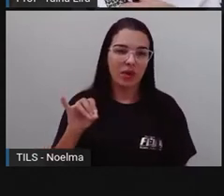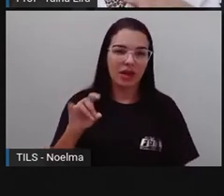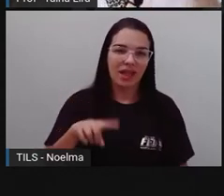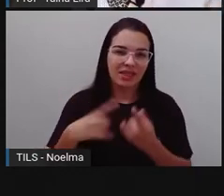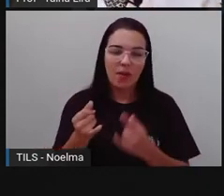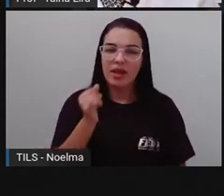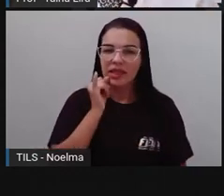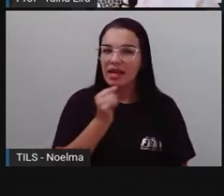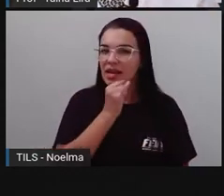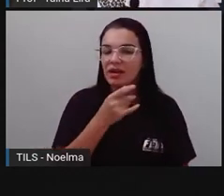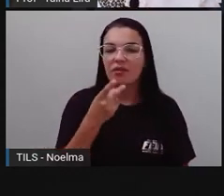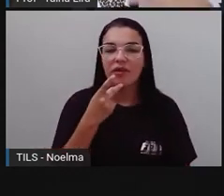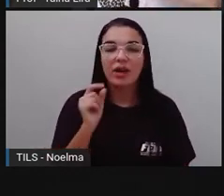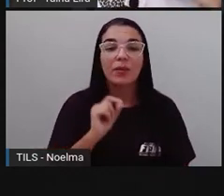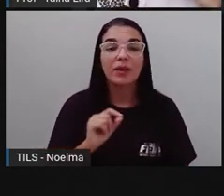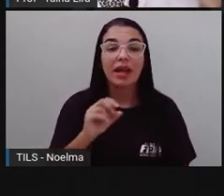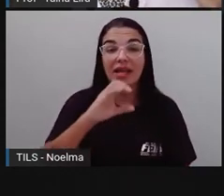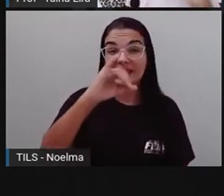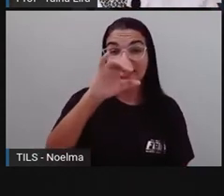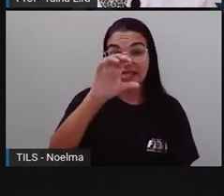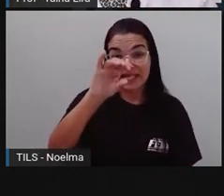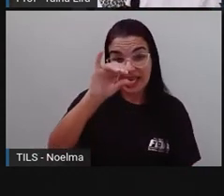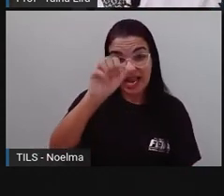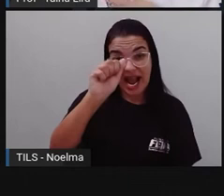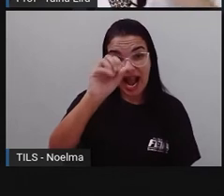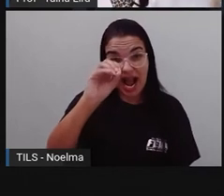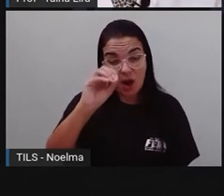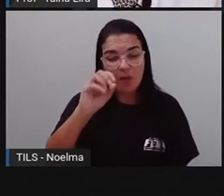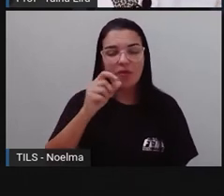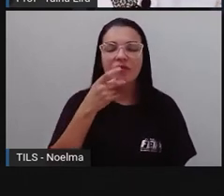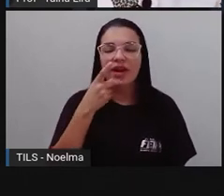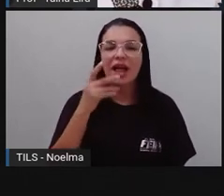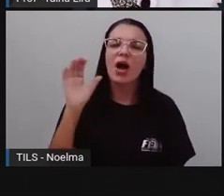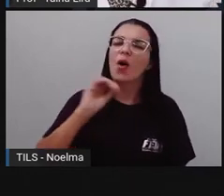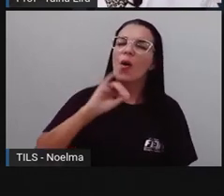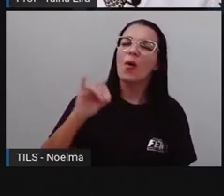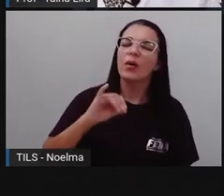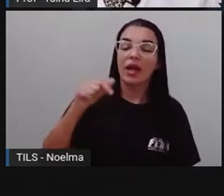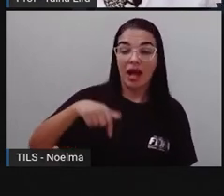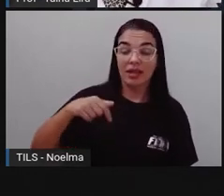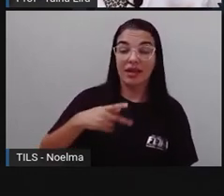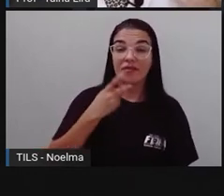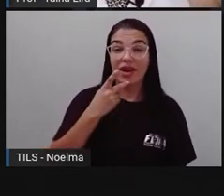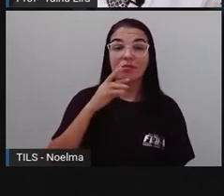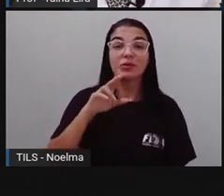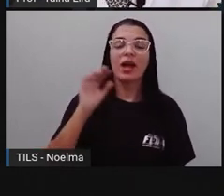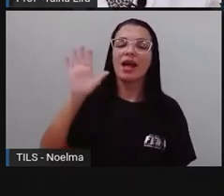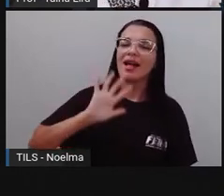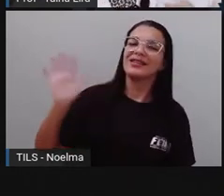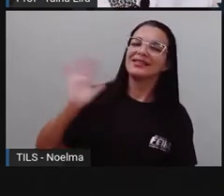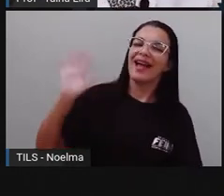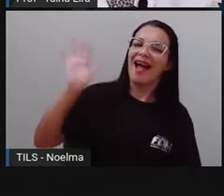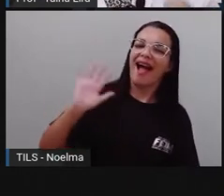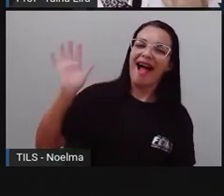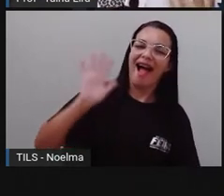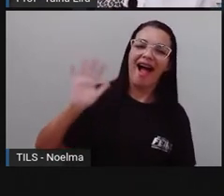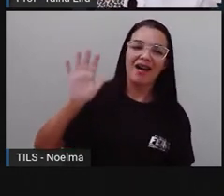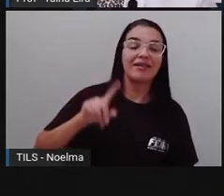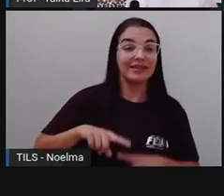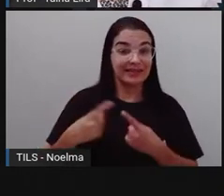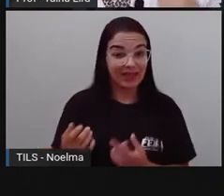eles estão falando oi, nós usamos aqui tchau na despedida. Então, é uma herança aí dos